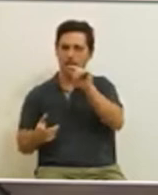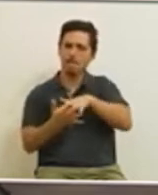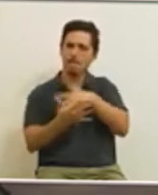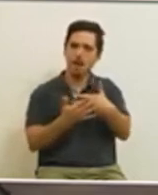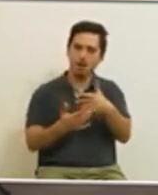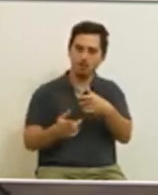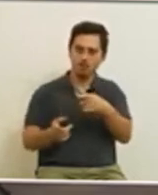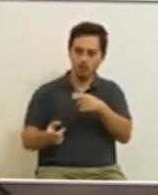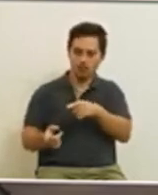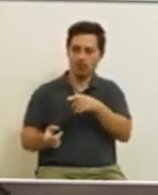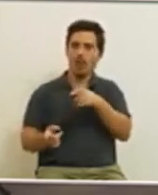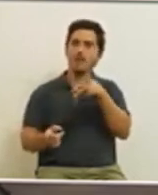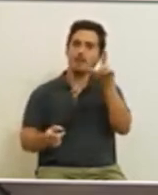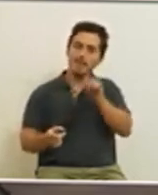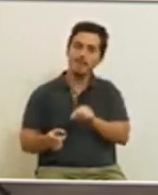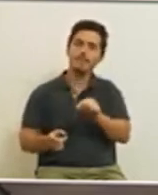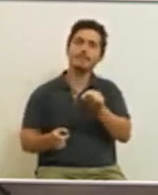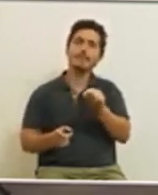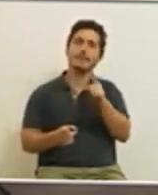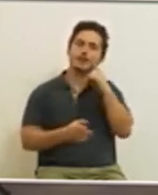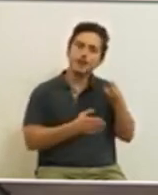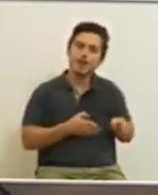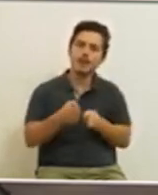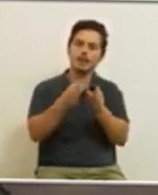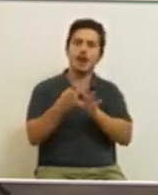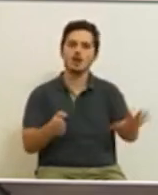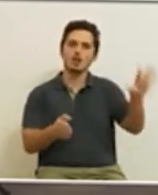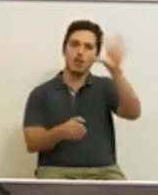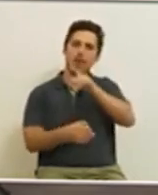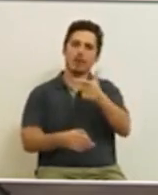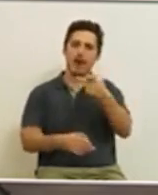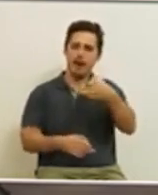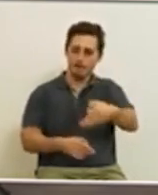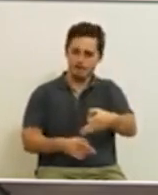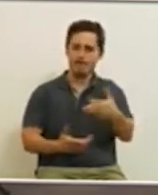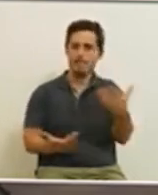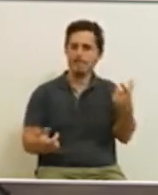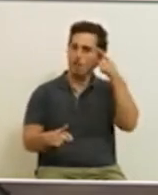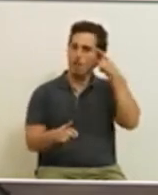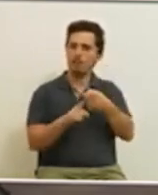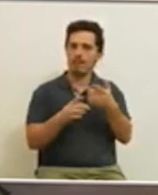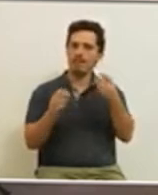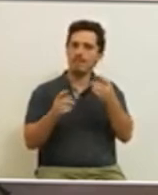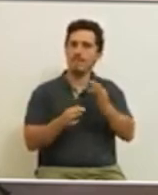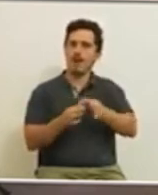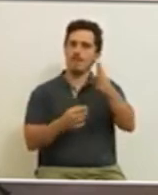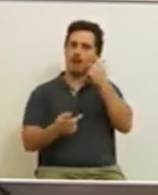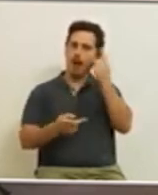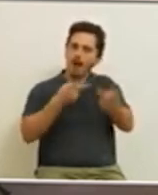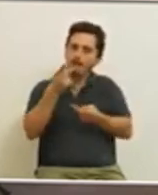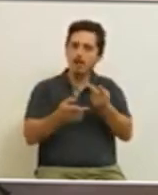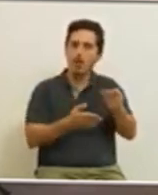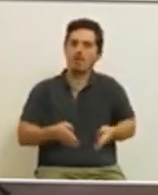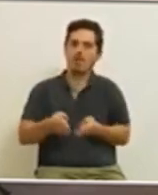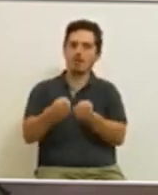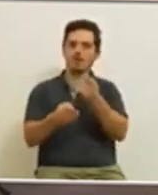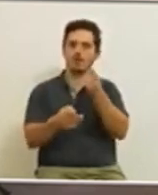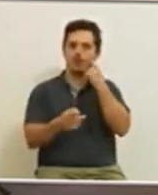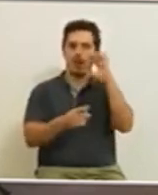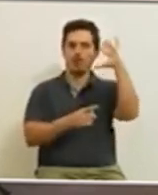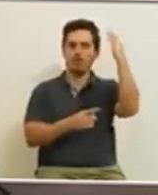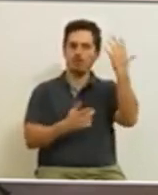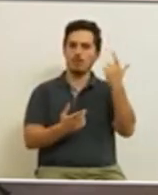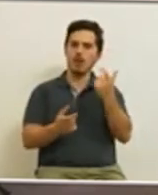rodoviário nacional, bem como com uma estratégia nacional para a TAP, sujeito finalmente a uma avaliação ambiental estratégica